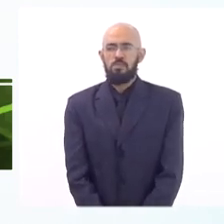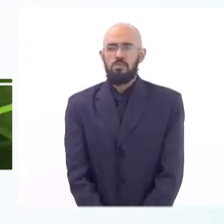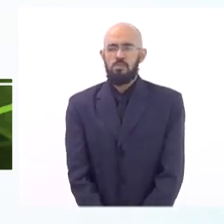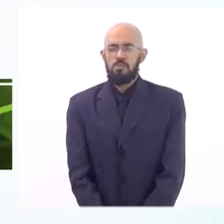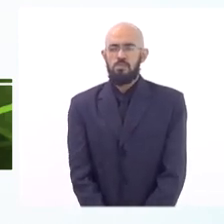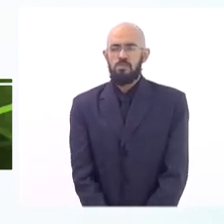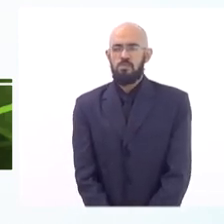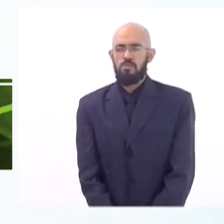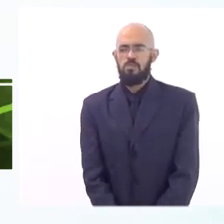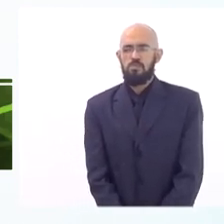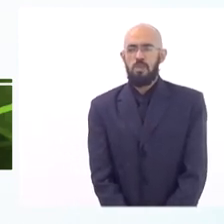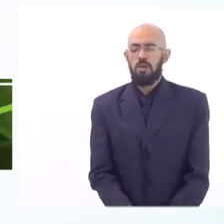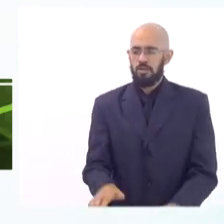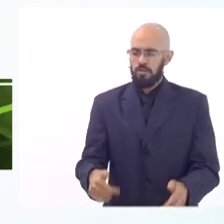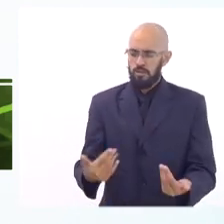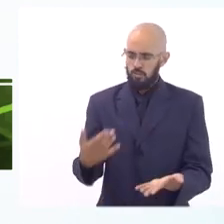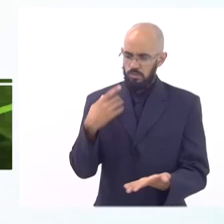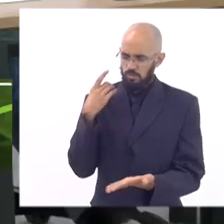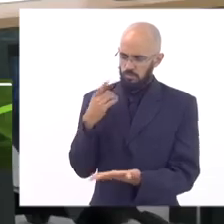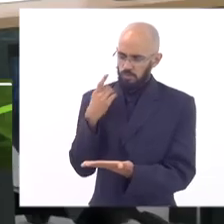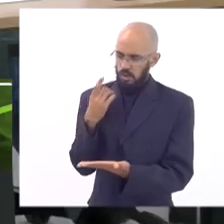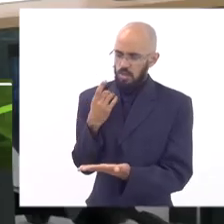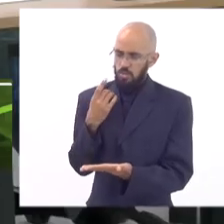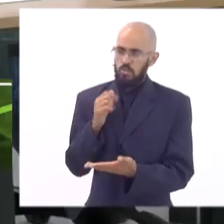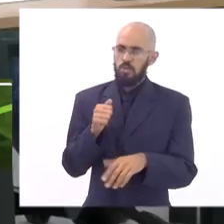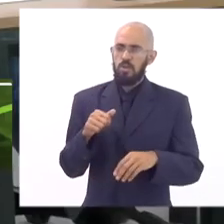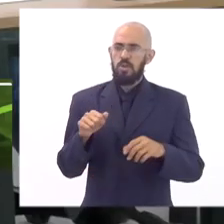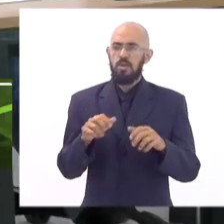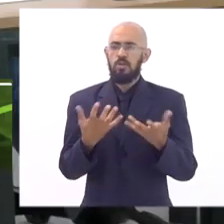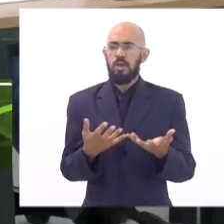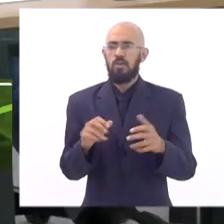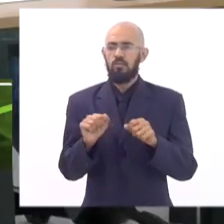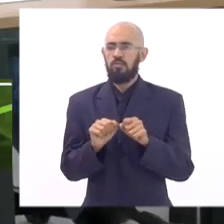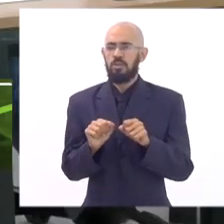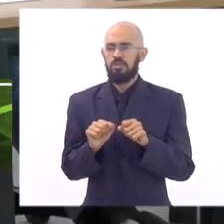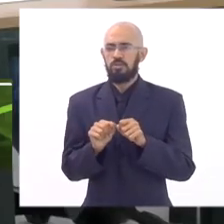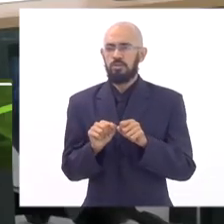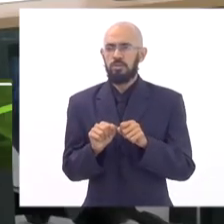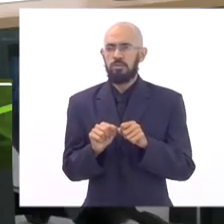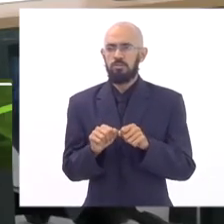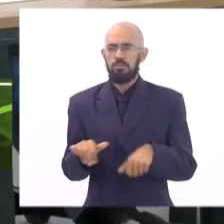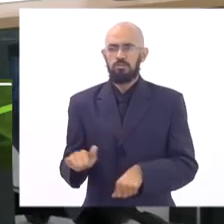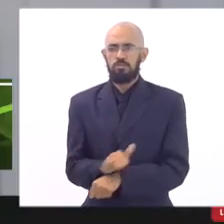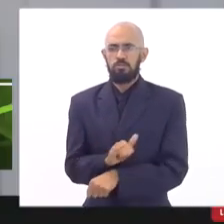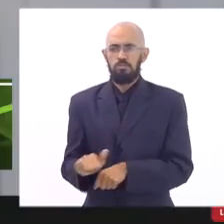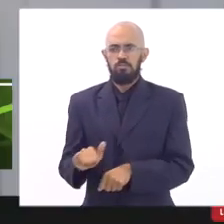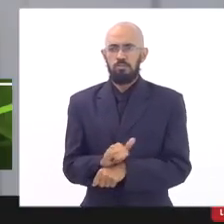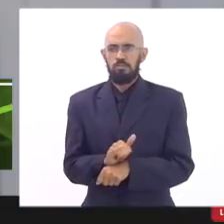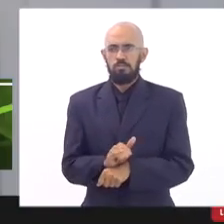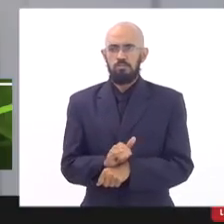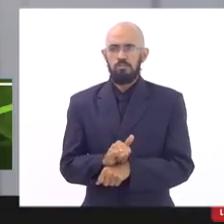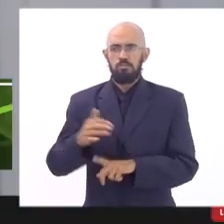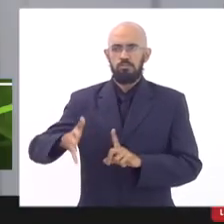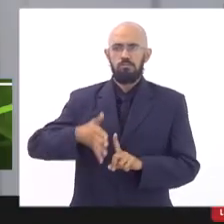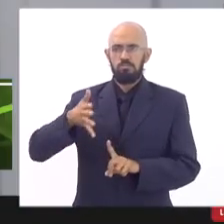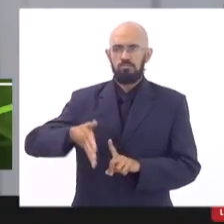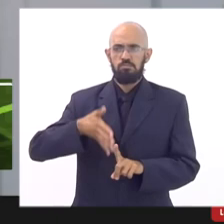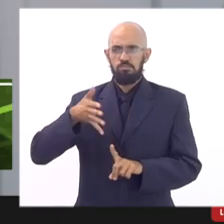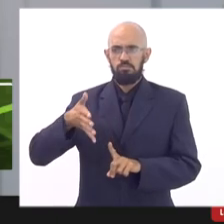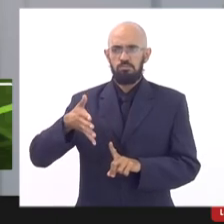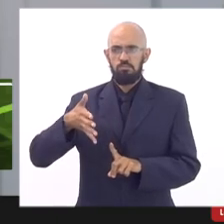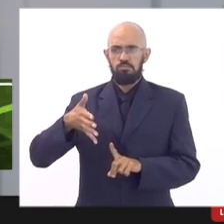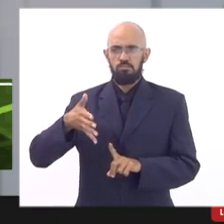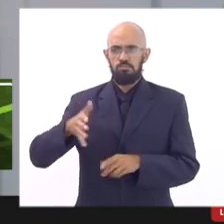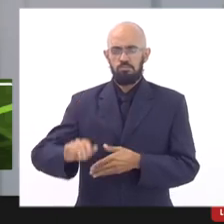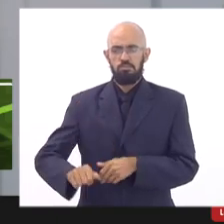Bem deputado vou fazer um copilado aqui as falas foram muito similares